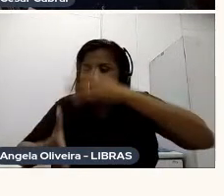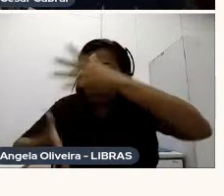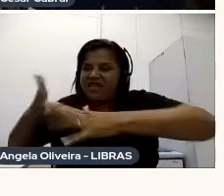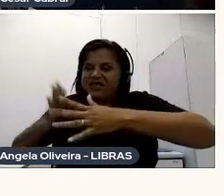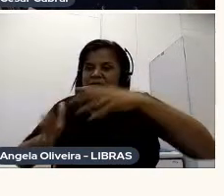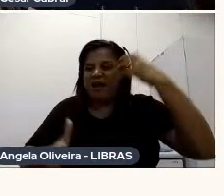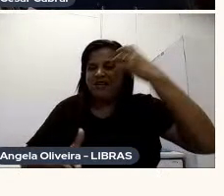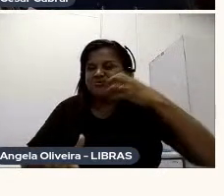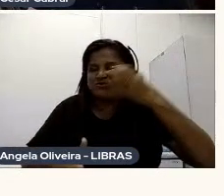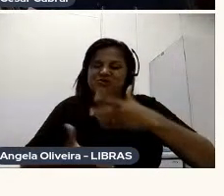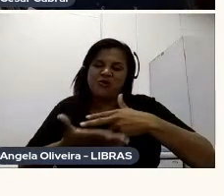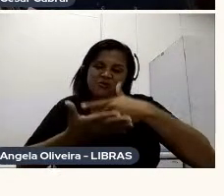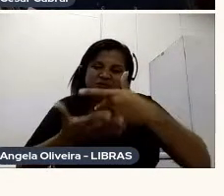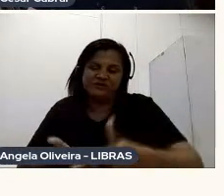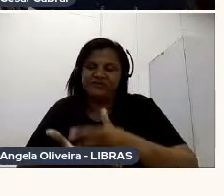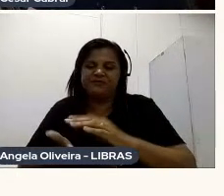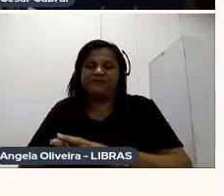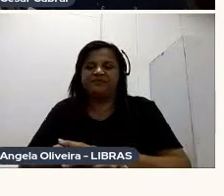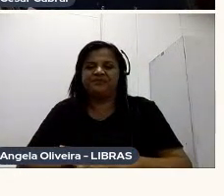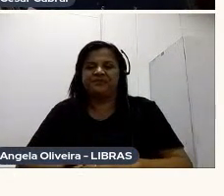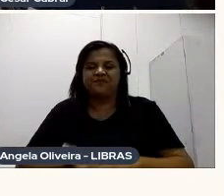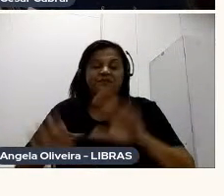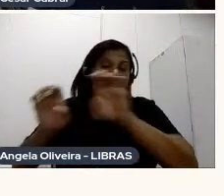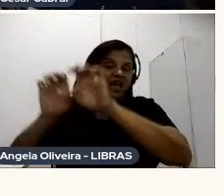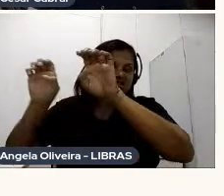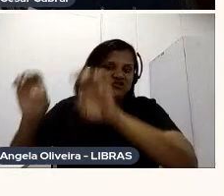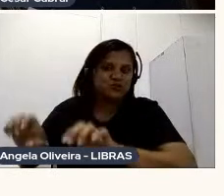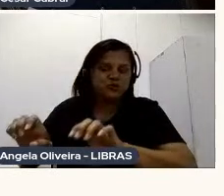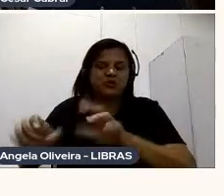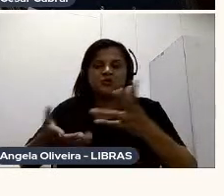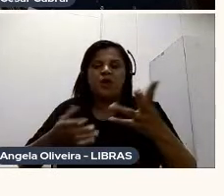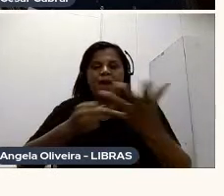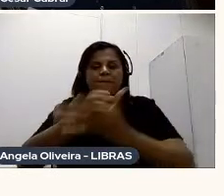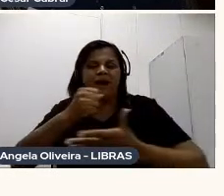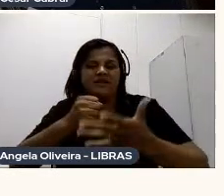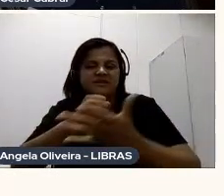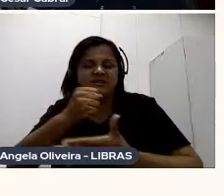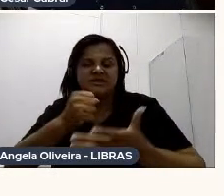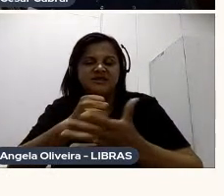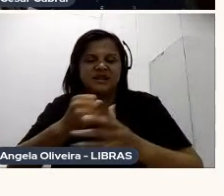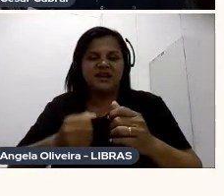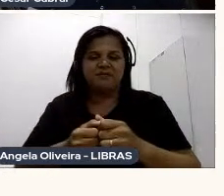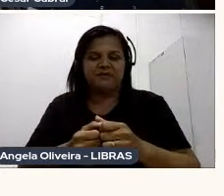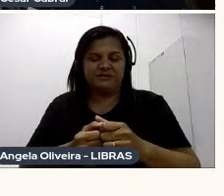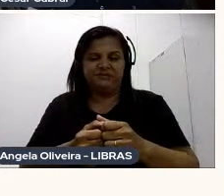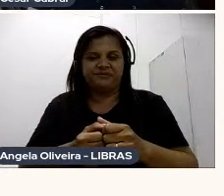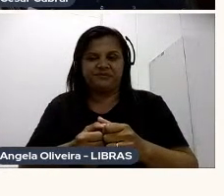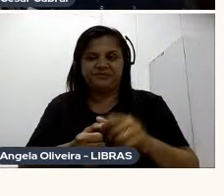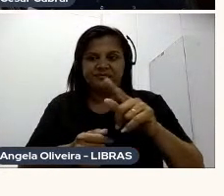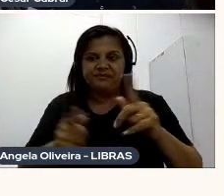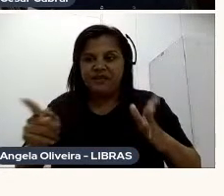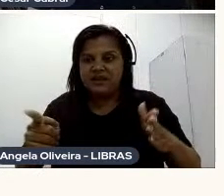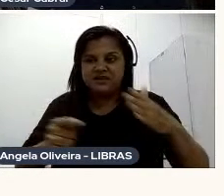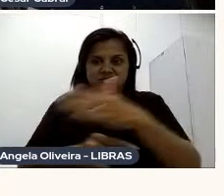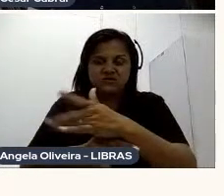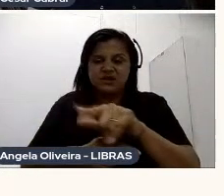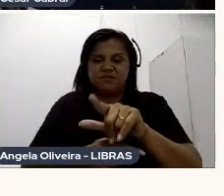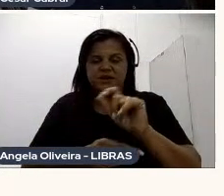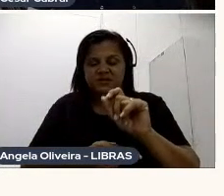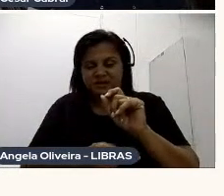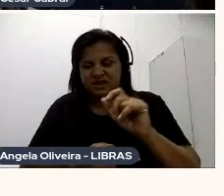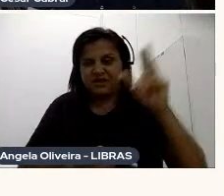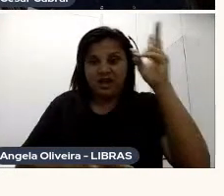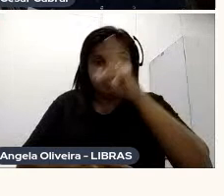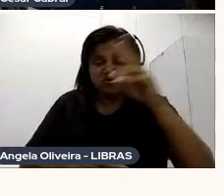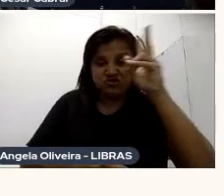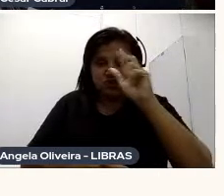E a estrutura da história Basicamente É esse cruzamento Entre a história do